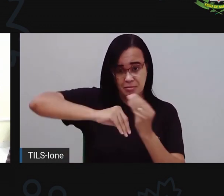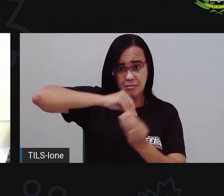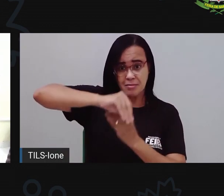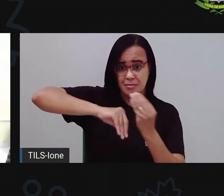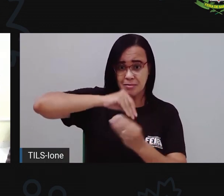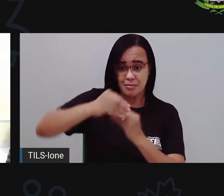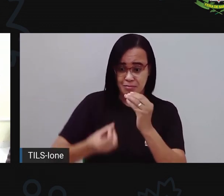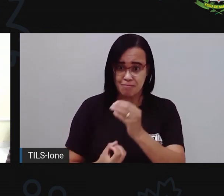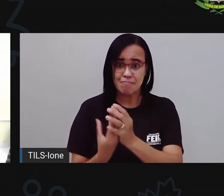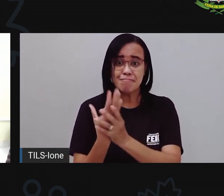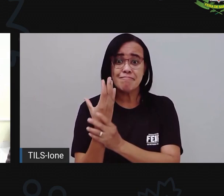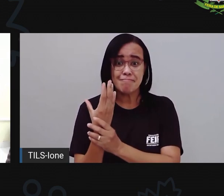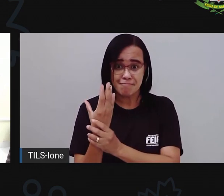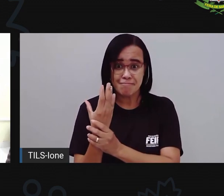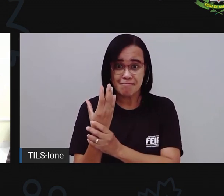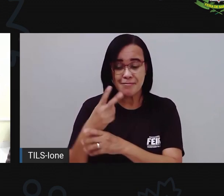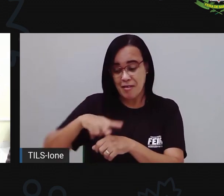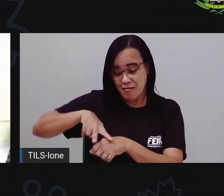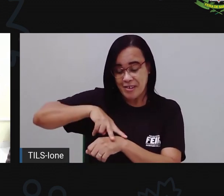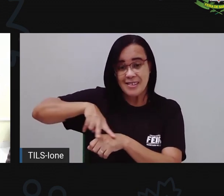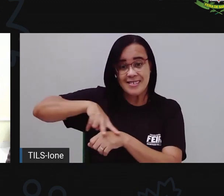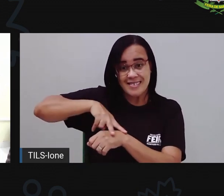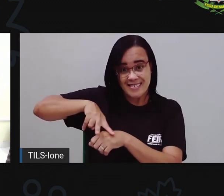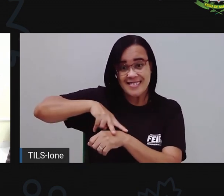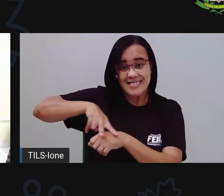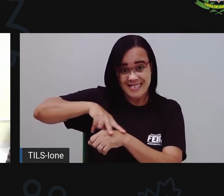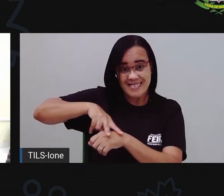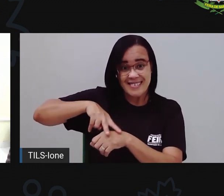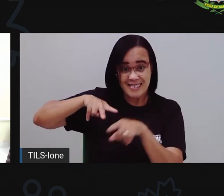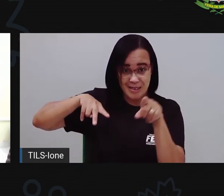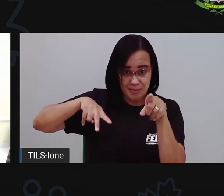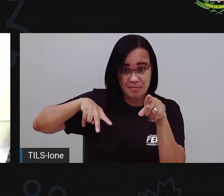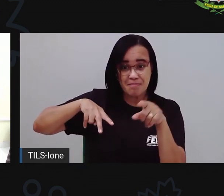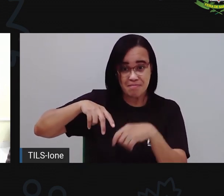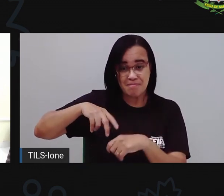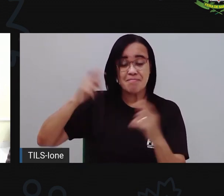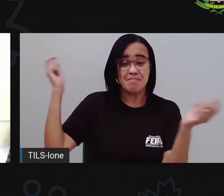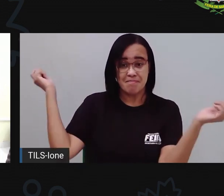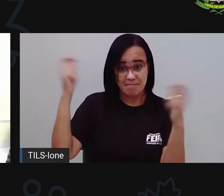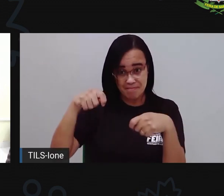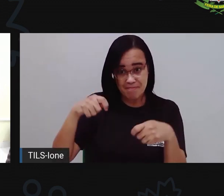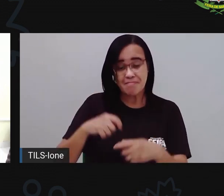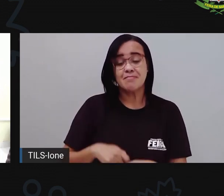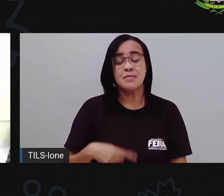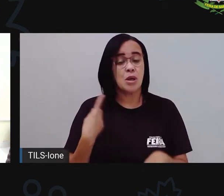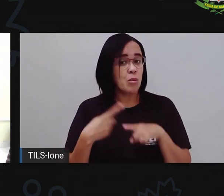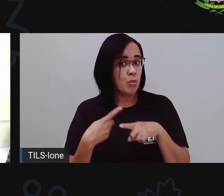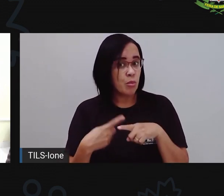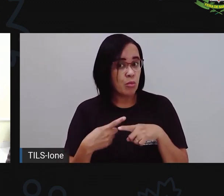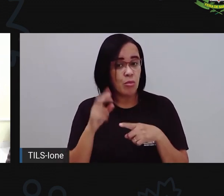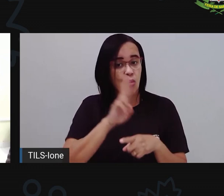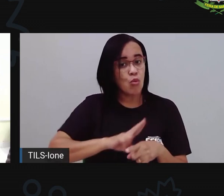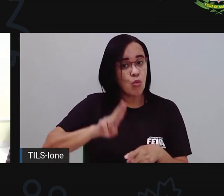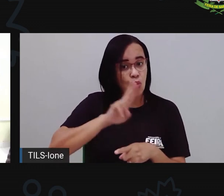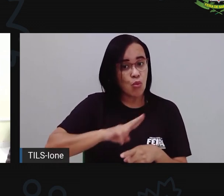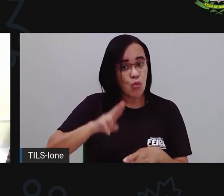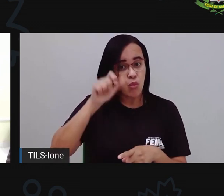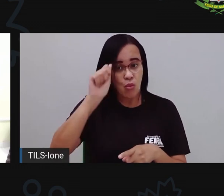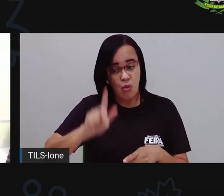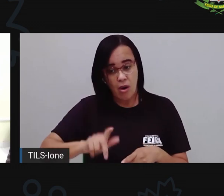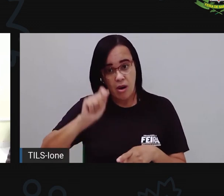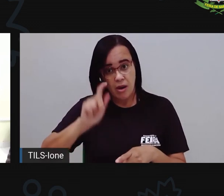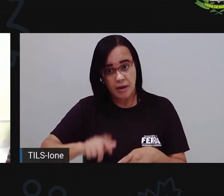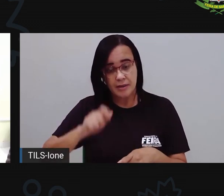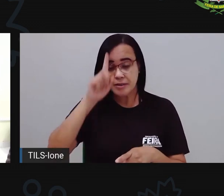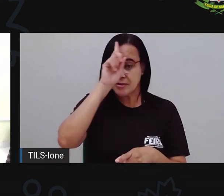ó, o verde. A gente nem precisou usar a tinta verde, ó. A gente, para formar o verde, nós usamos só esses dois, o azul e o amarelo. Então,